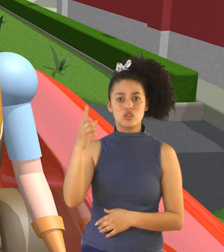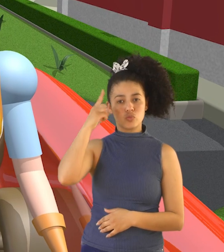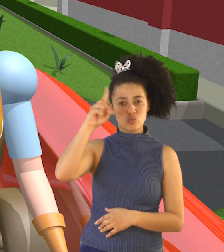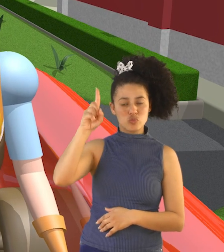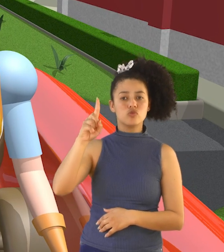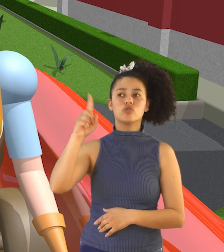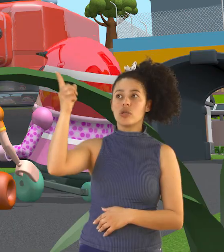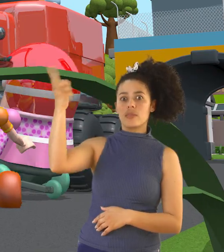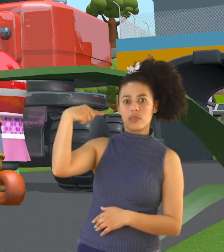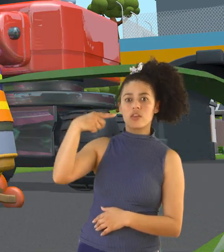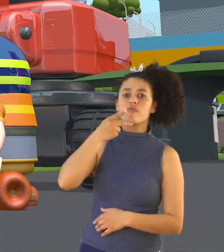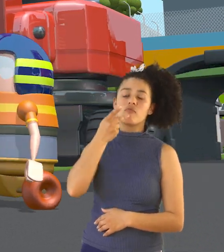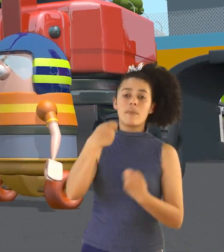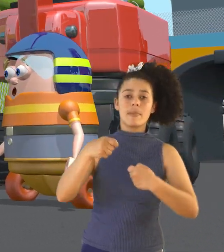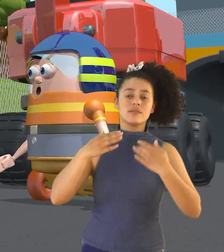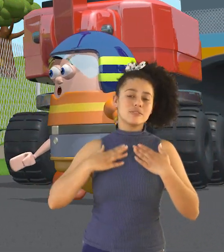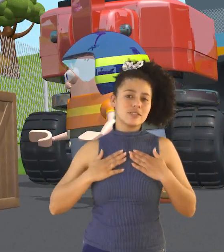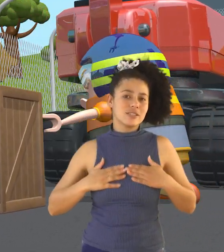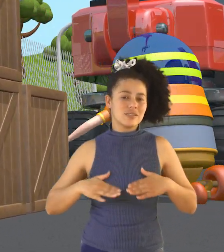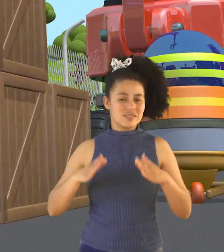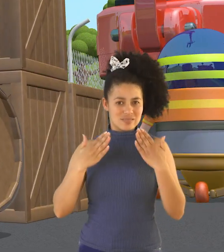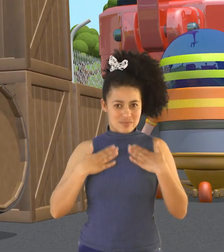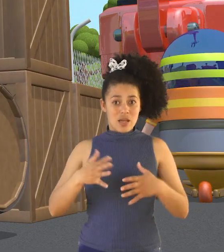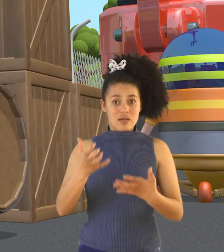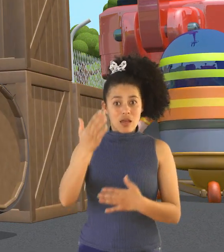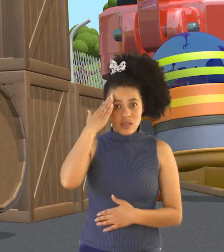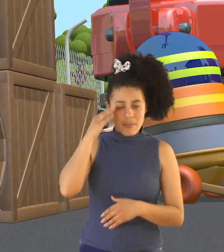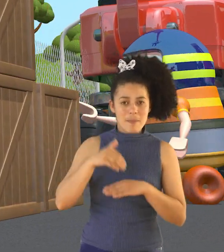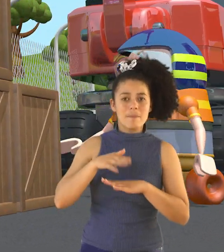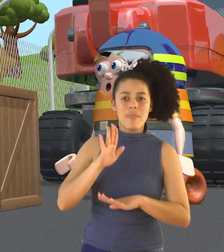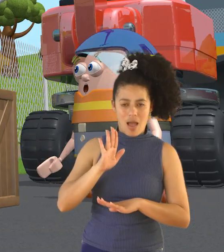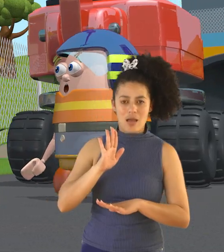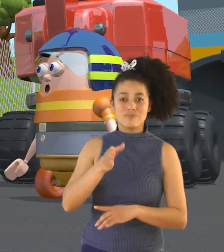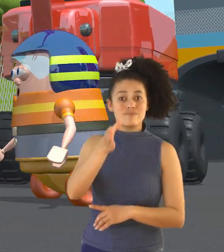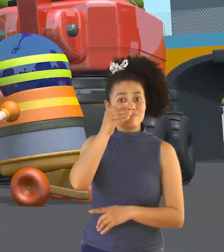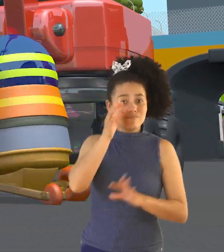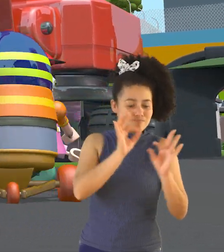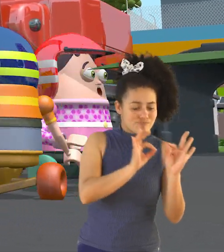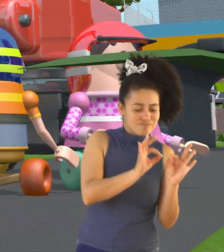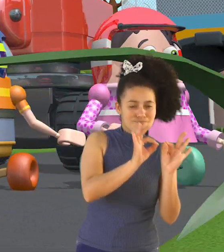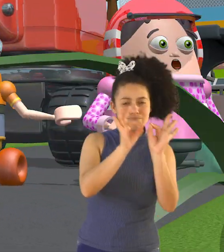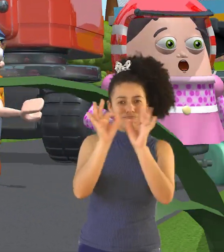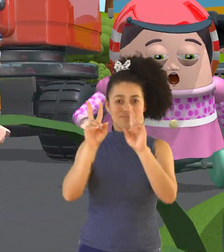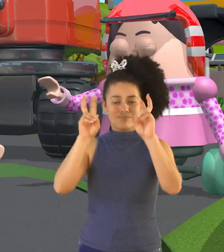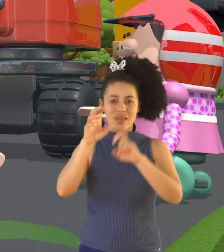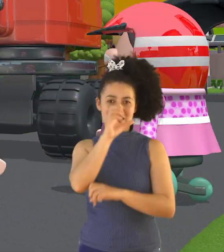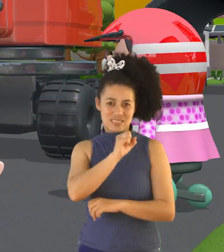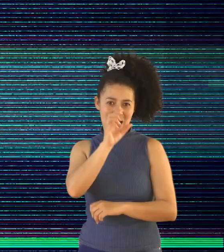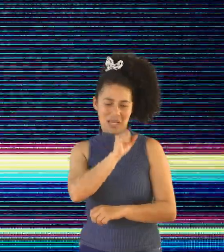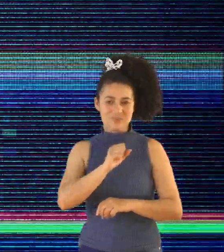Onde Deus criou o descanso Quer saber mais? Assista o episódio sobre o sábado